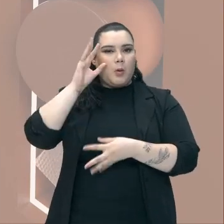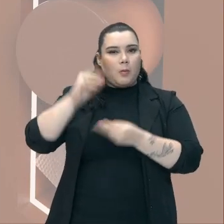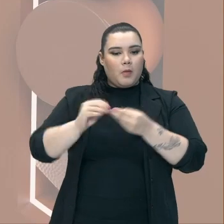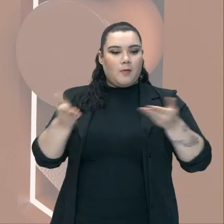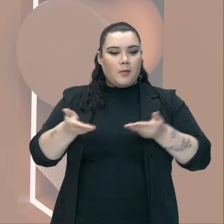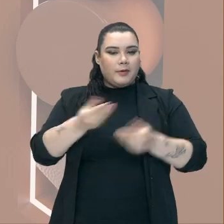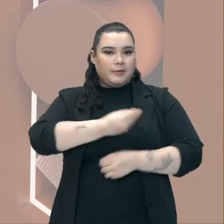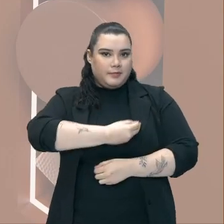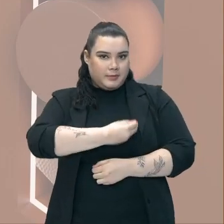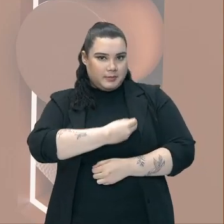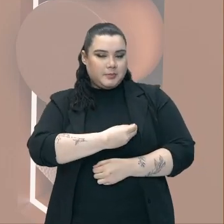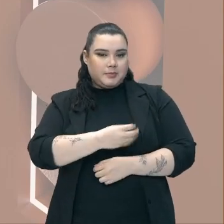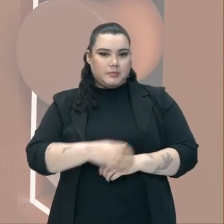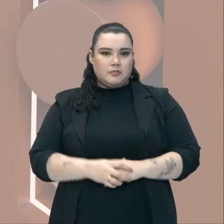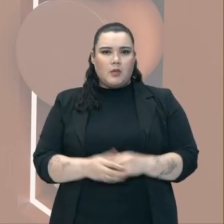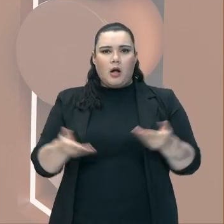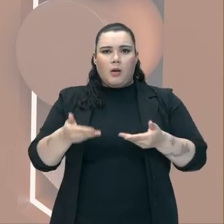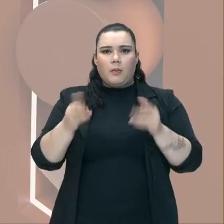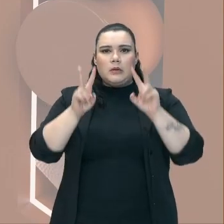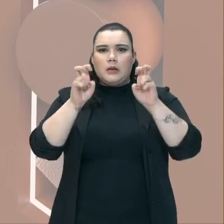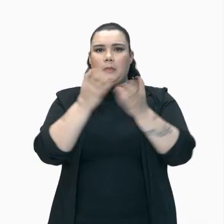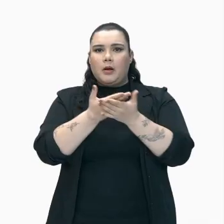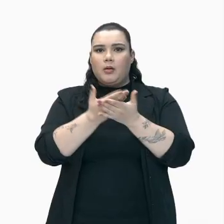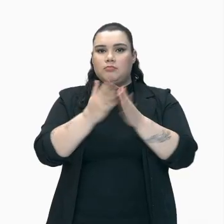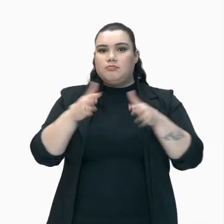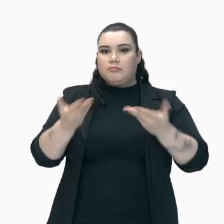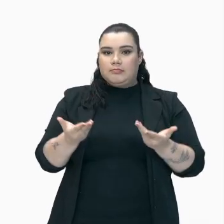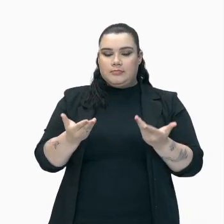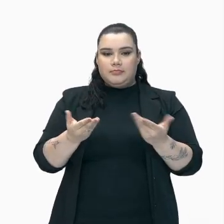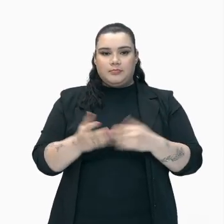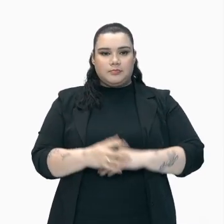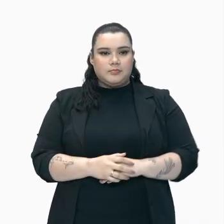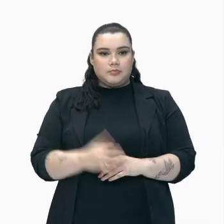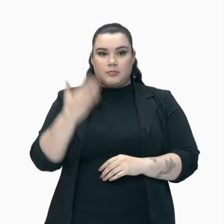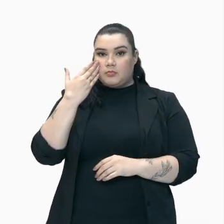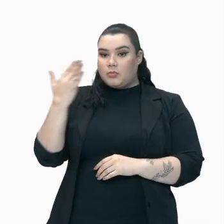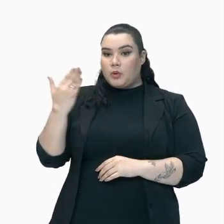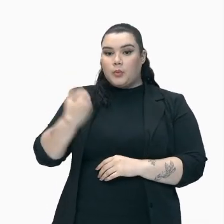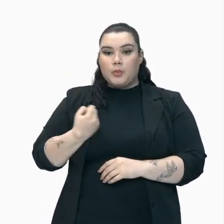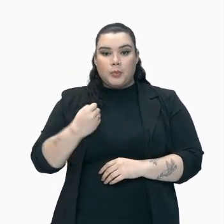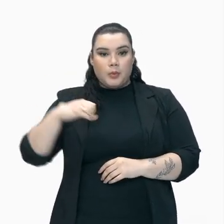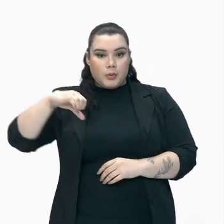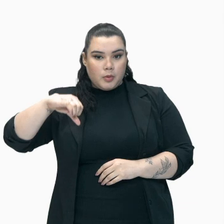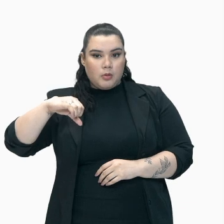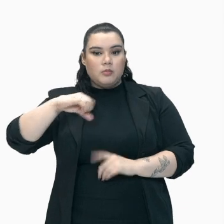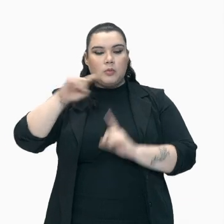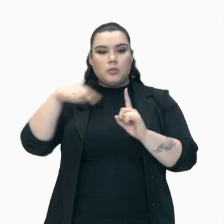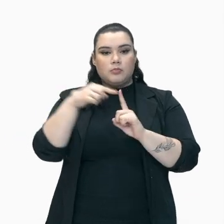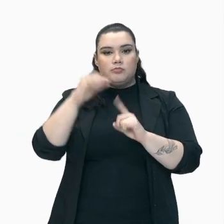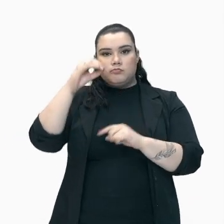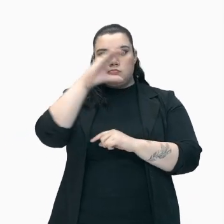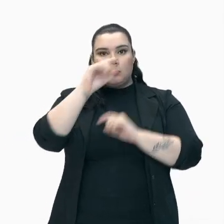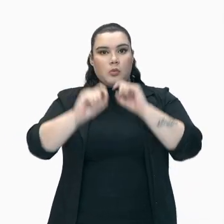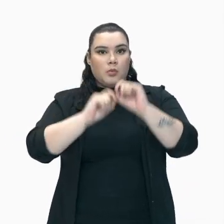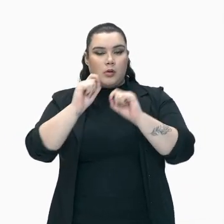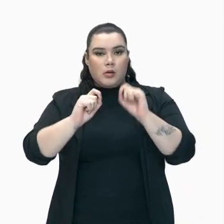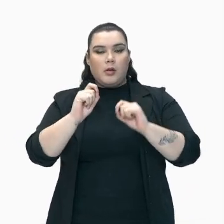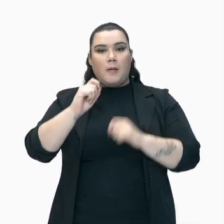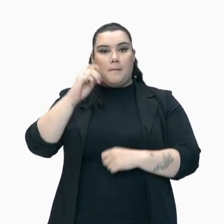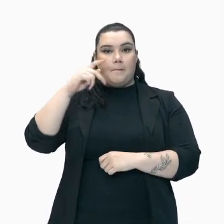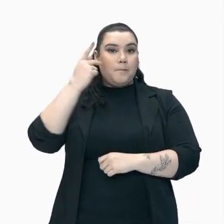Vamos então a temática de nossa aula Vamos lá, galera Aula de número 9, objeto de conhecimento A